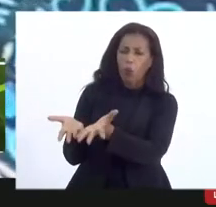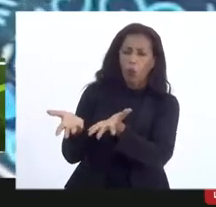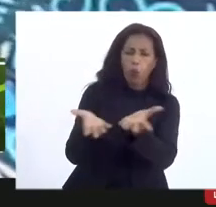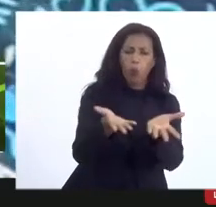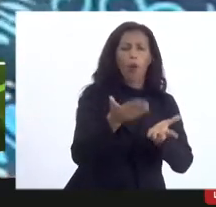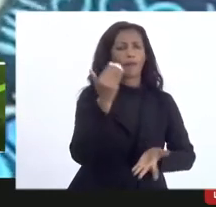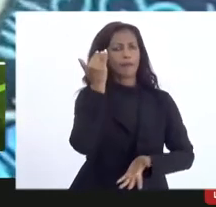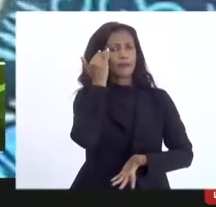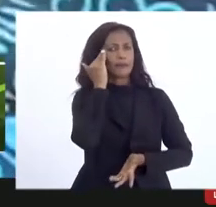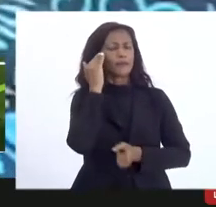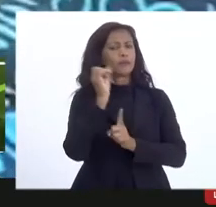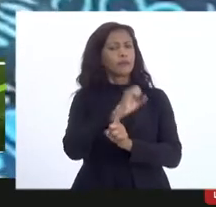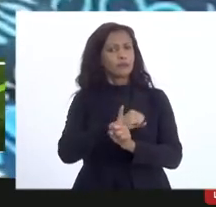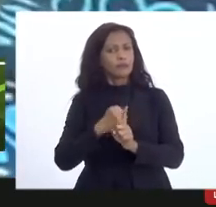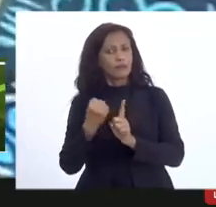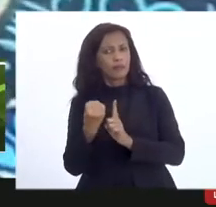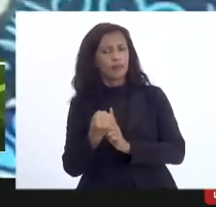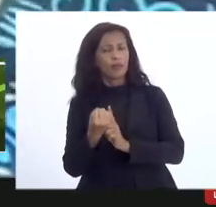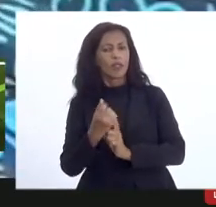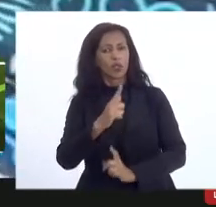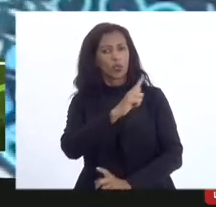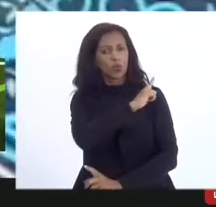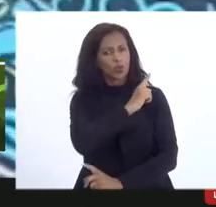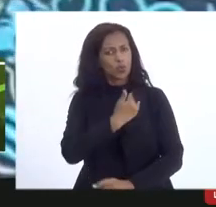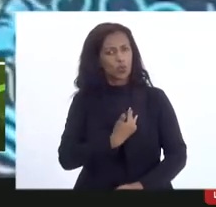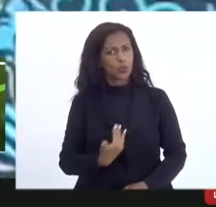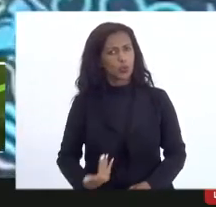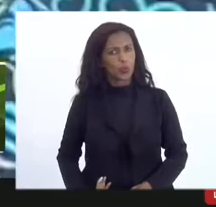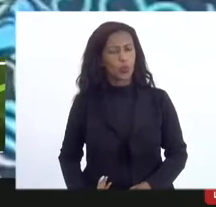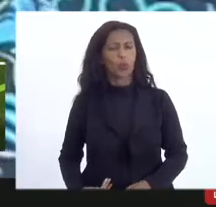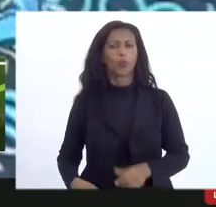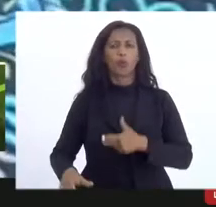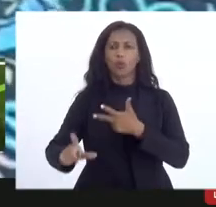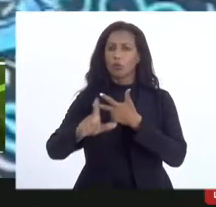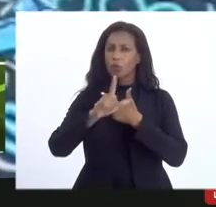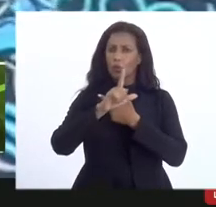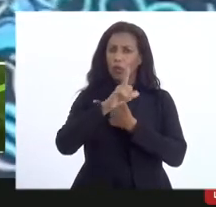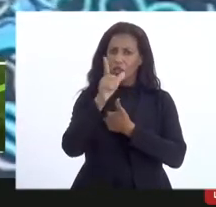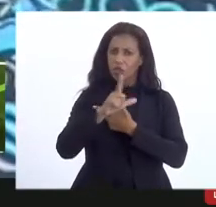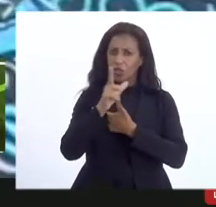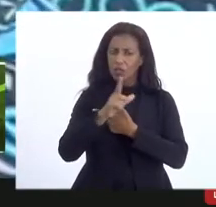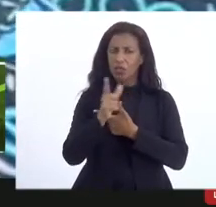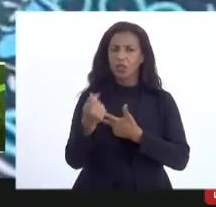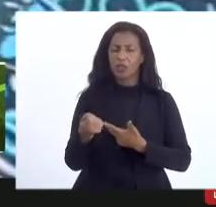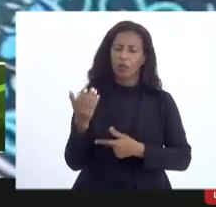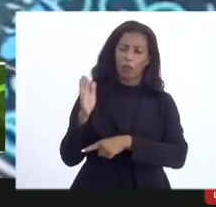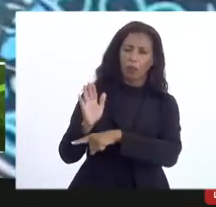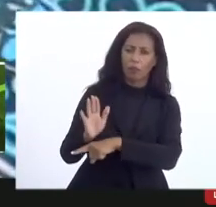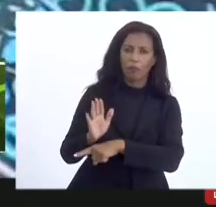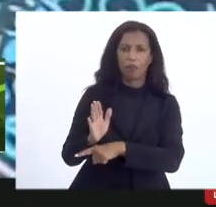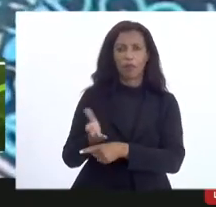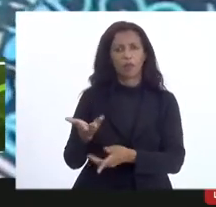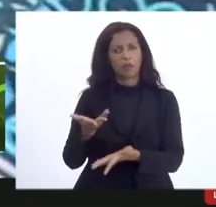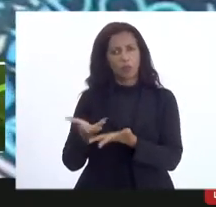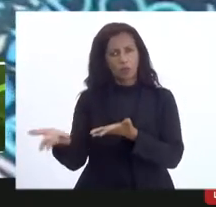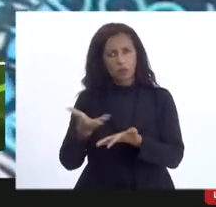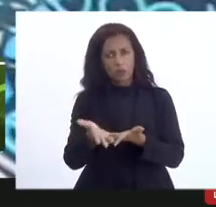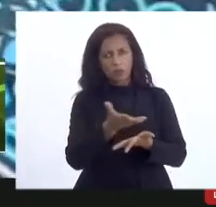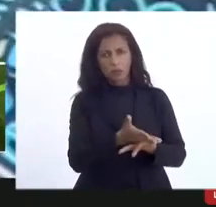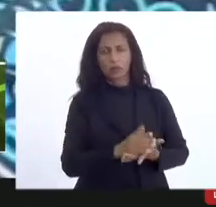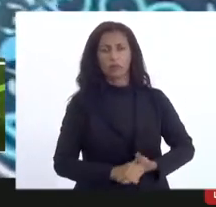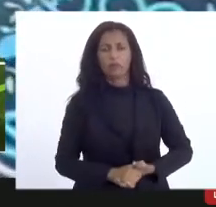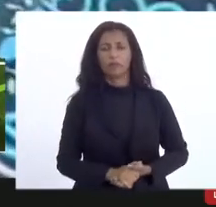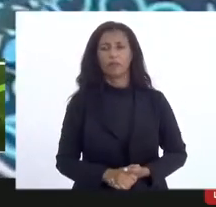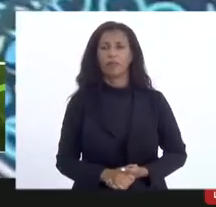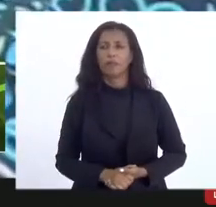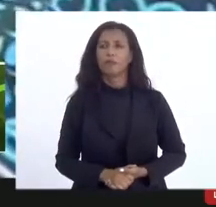entendimento da sociedade e dos gestores públicos e do legislativo para atender essas demandas no que